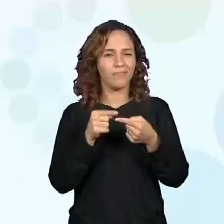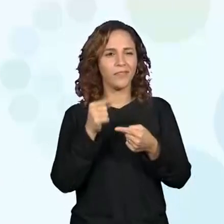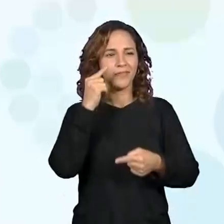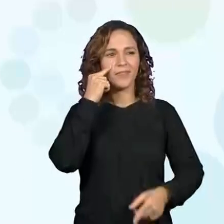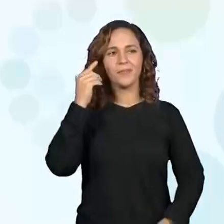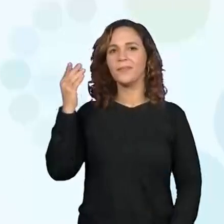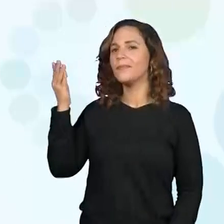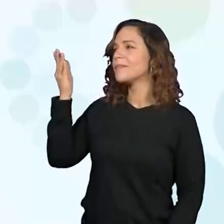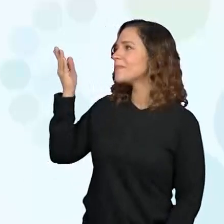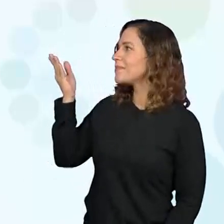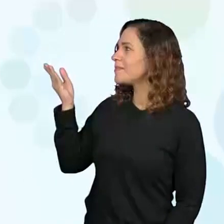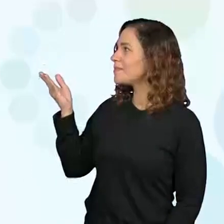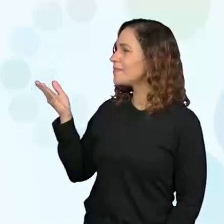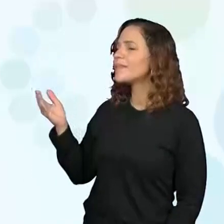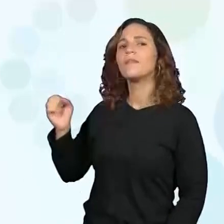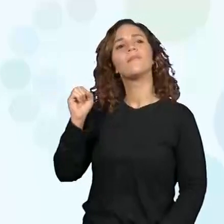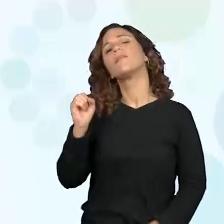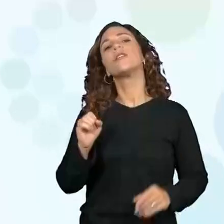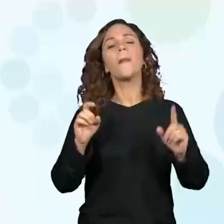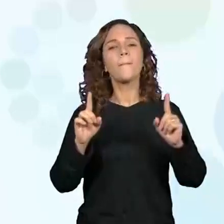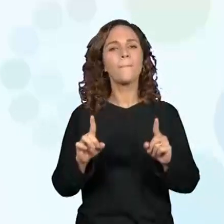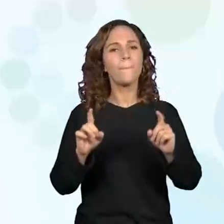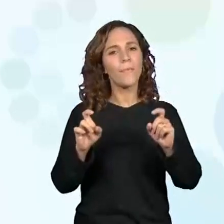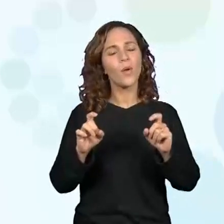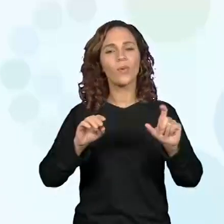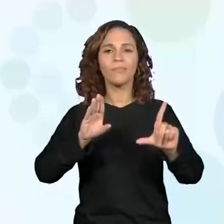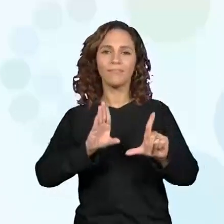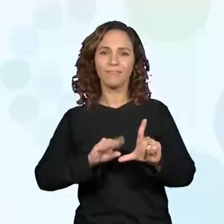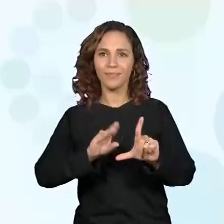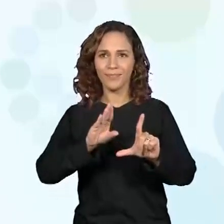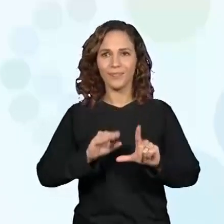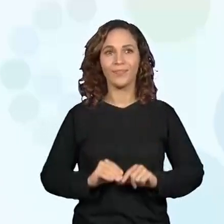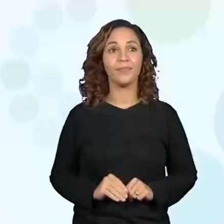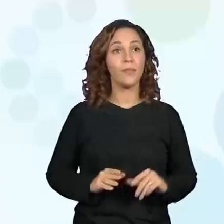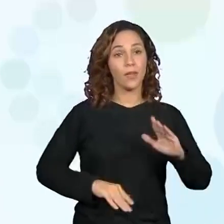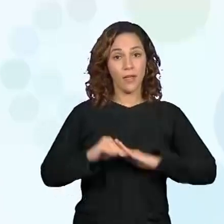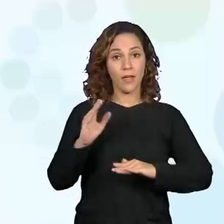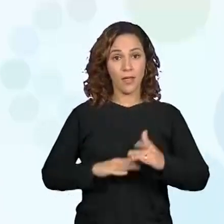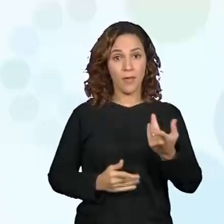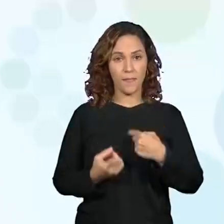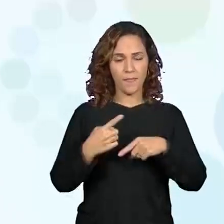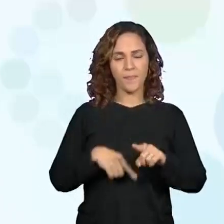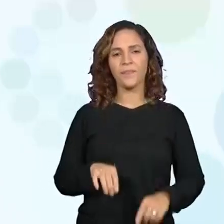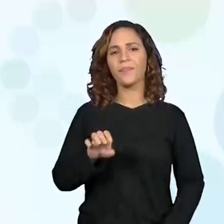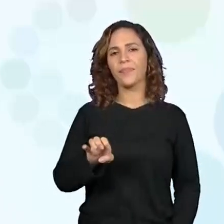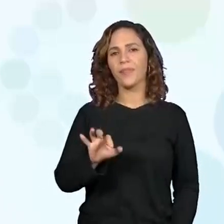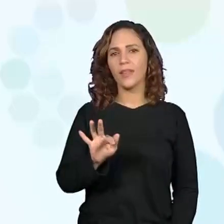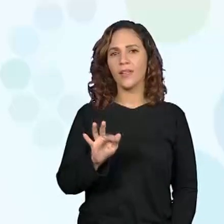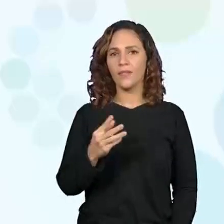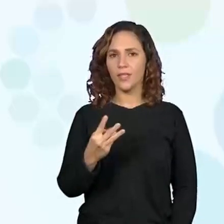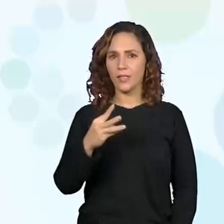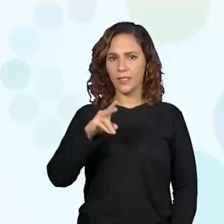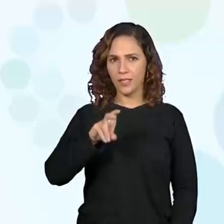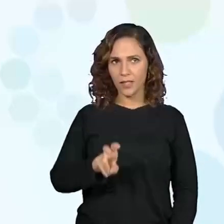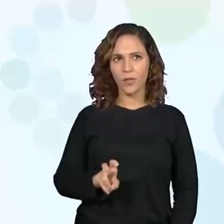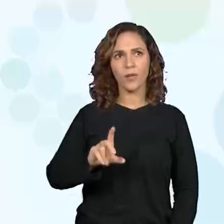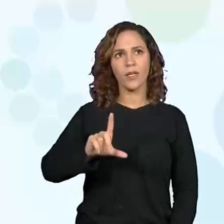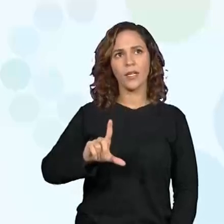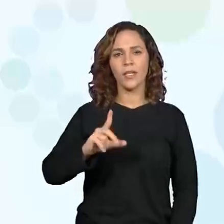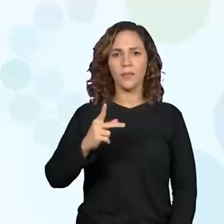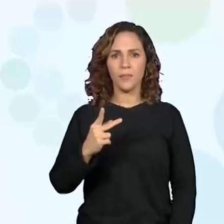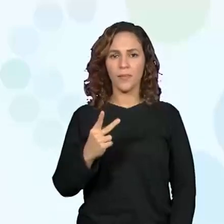faça uma fotografia, tira um print. As habilidades de hoje é a EF35LP26,